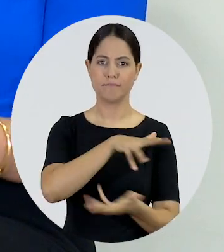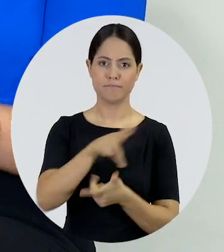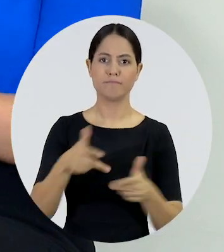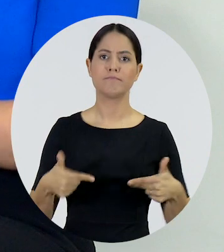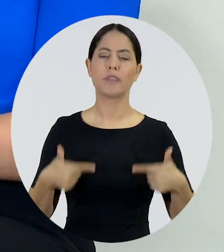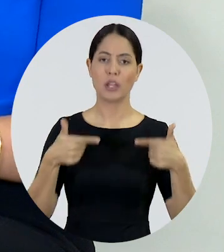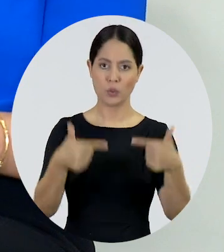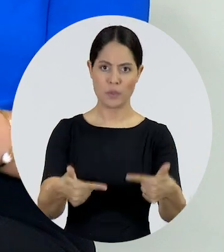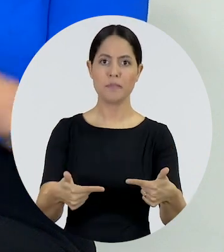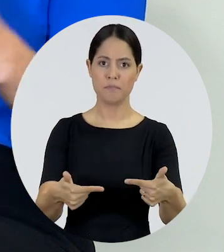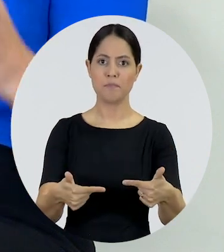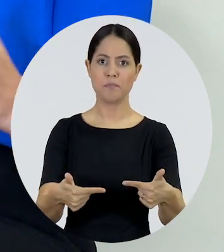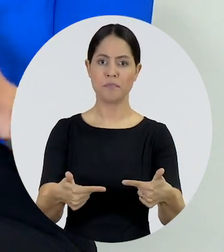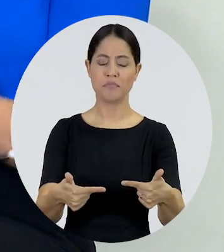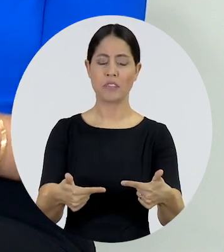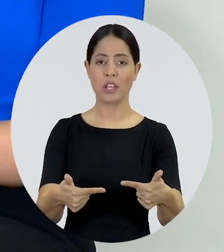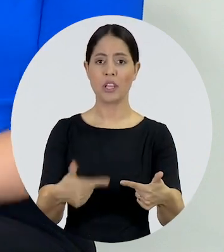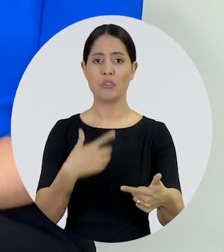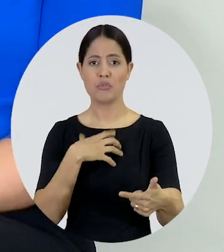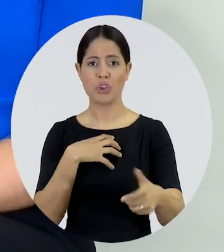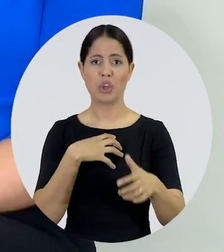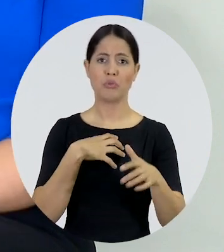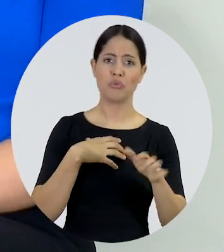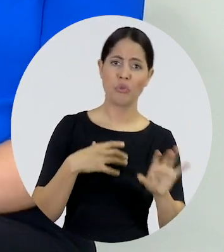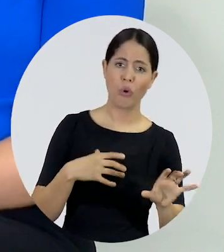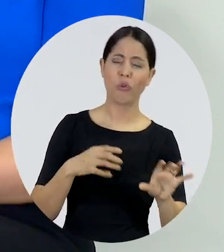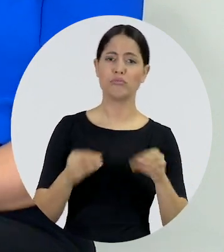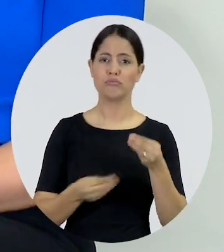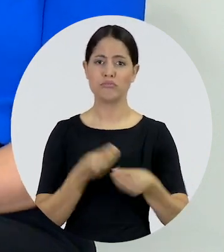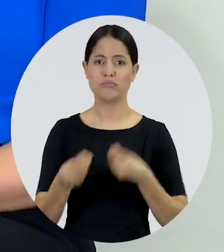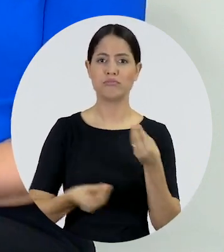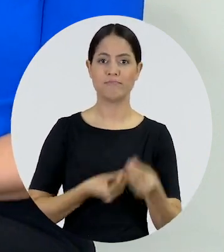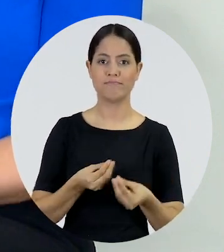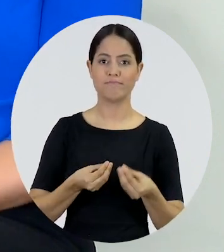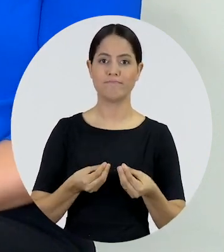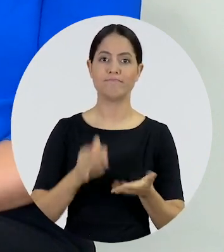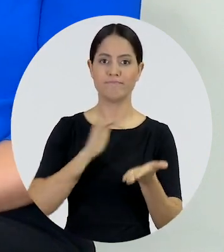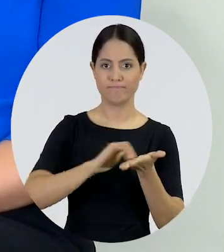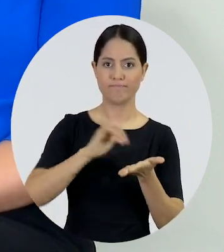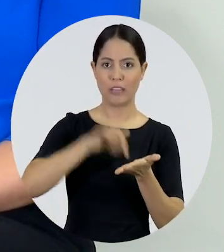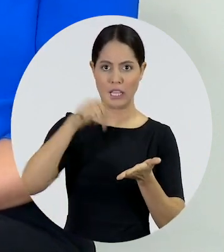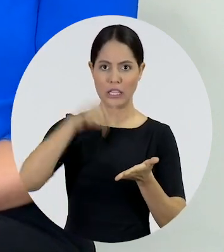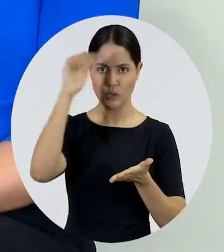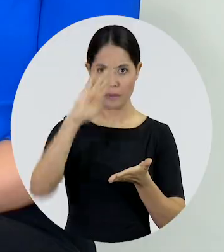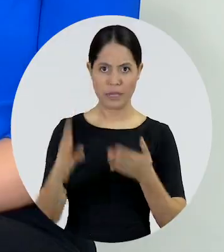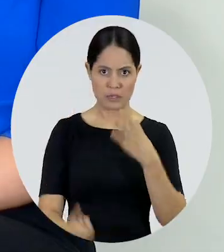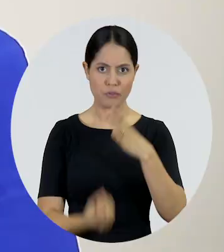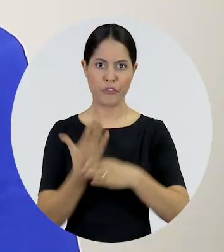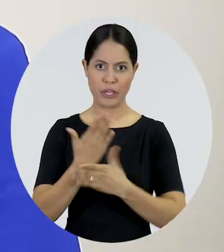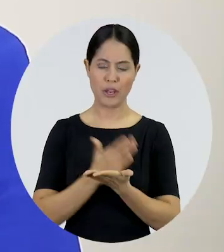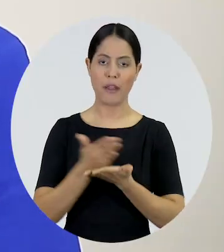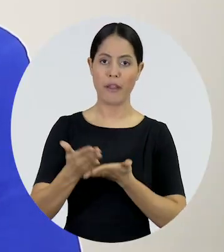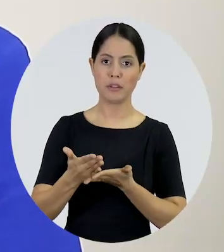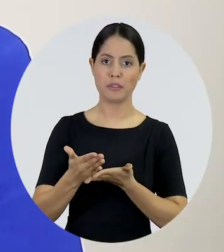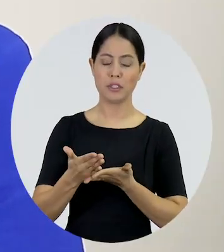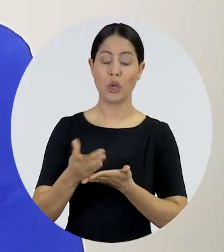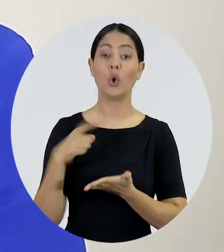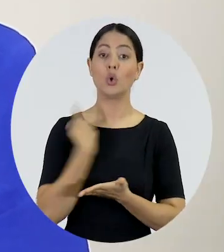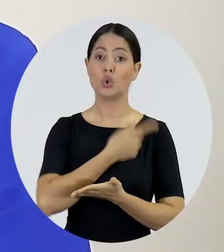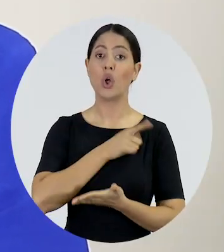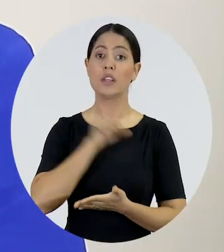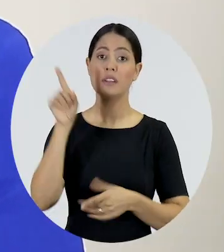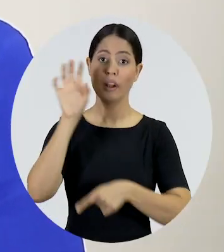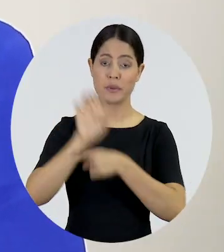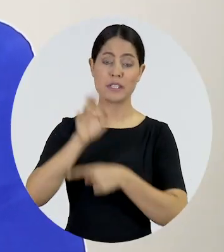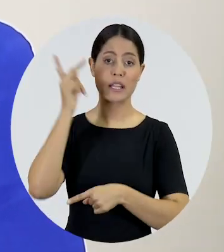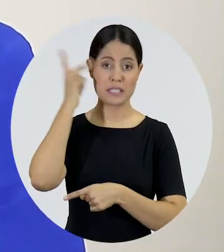que atuava, de alguma forma ou de outra, desde a sua existência. Foi assim que o Escritório Brasileiro foi inaugurado. A gente lá em